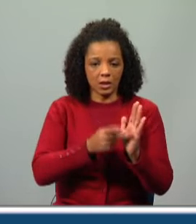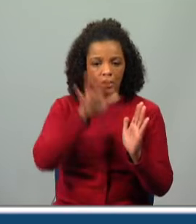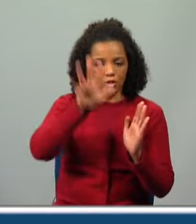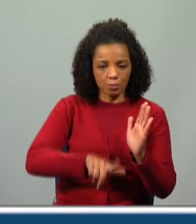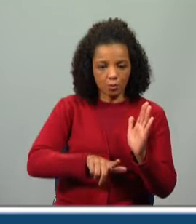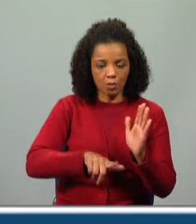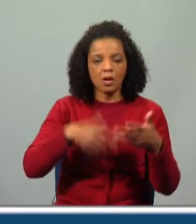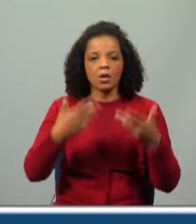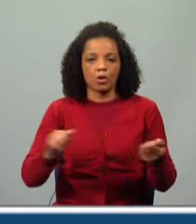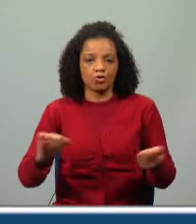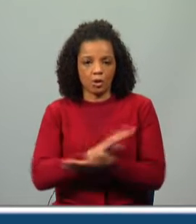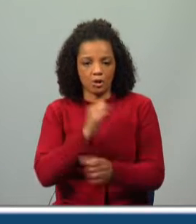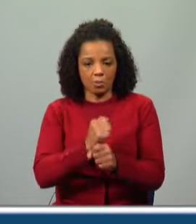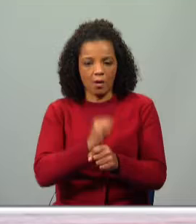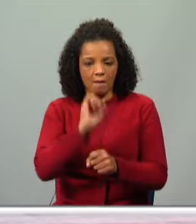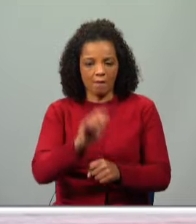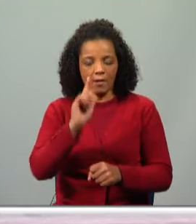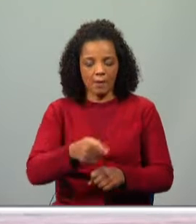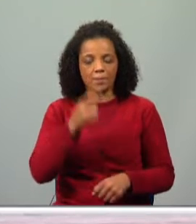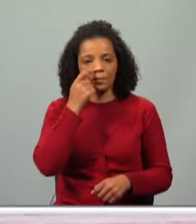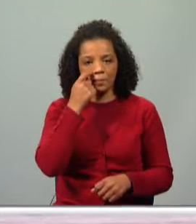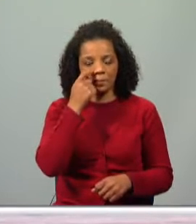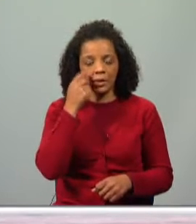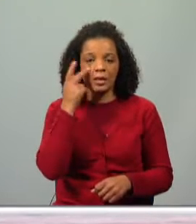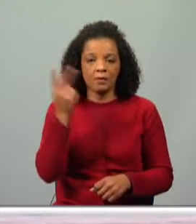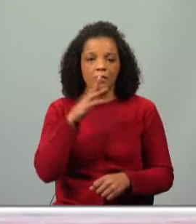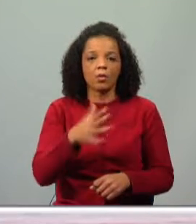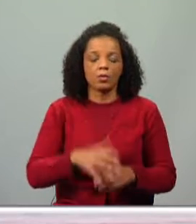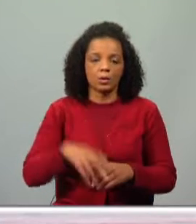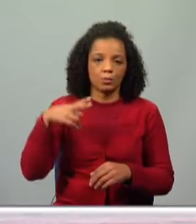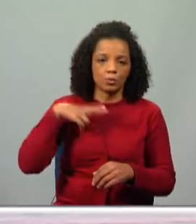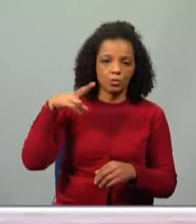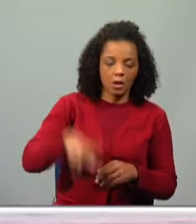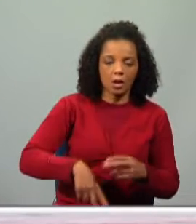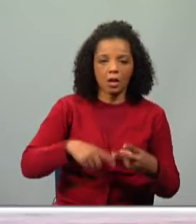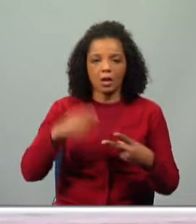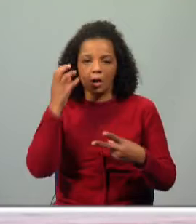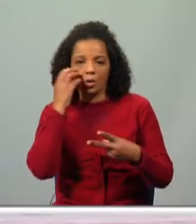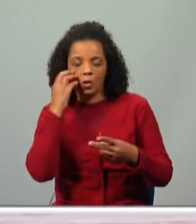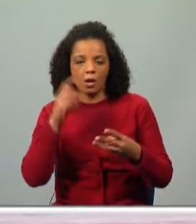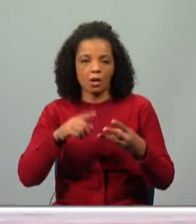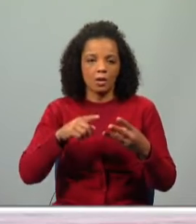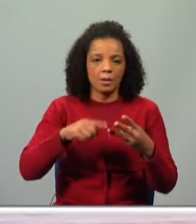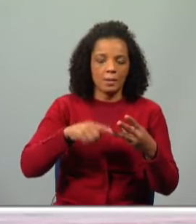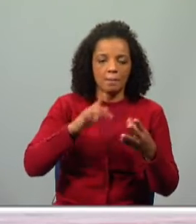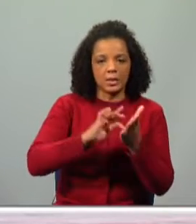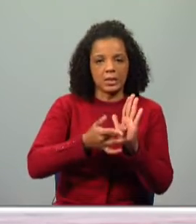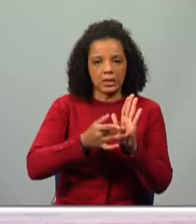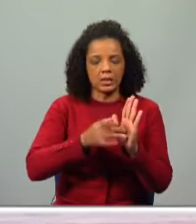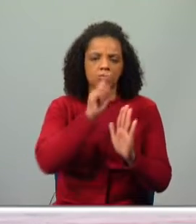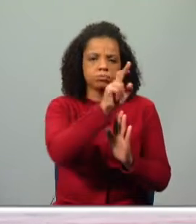atualmente é jornalista. Ora, ele vive um bocadinho entre Angola, Portugal e o Brasil. Portanto, é uma pessoa assim